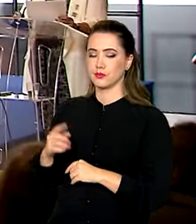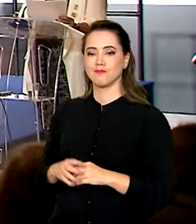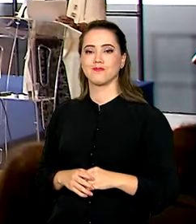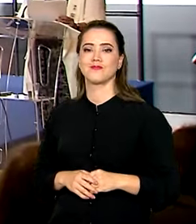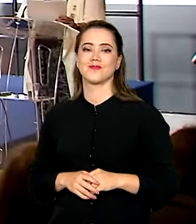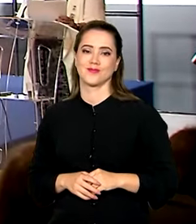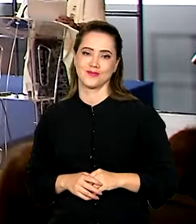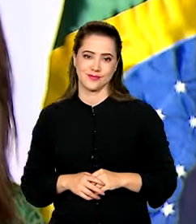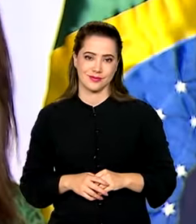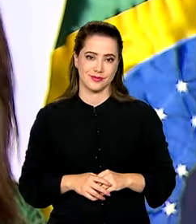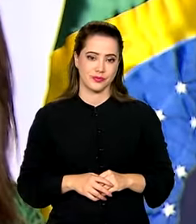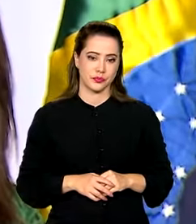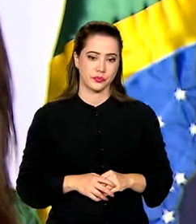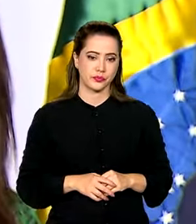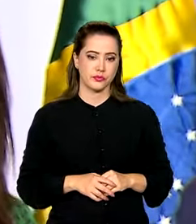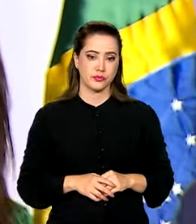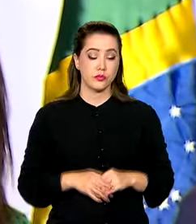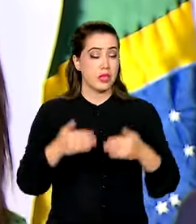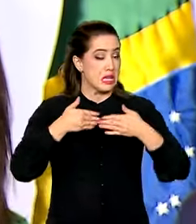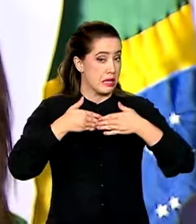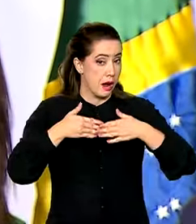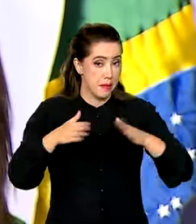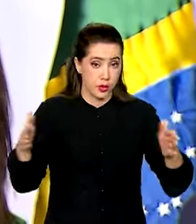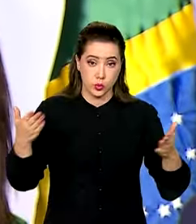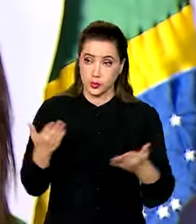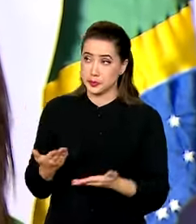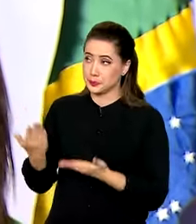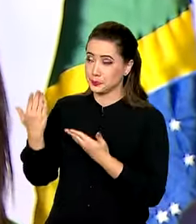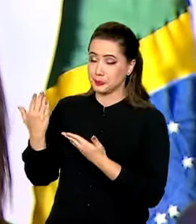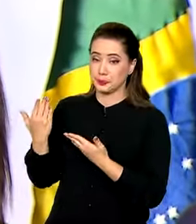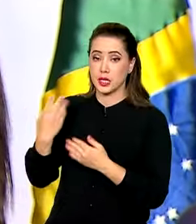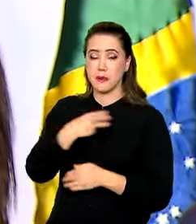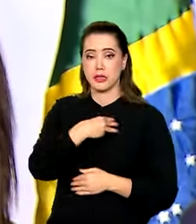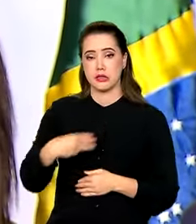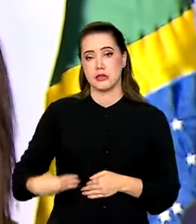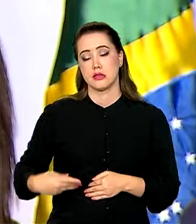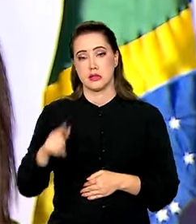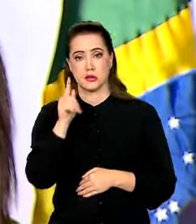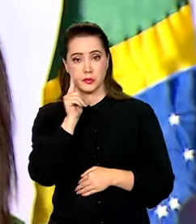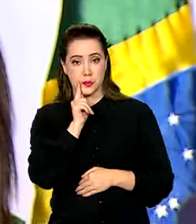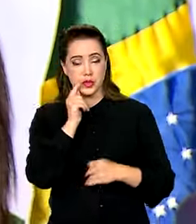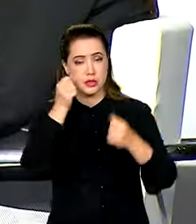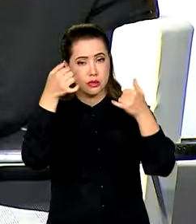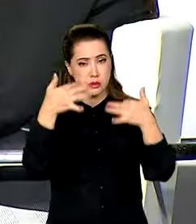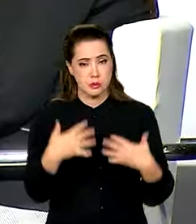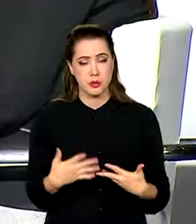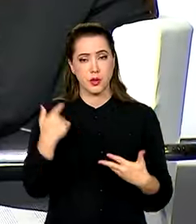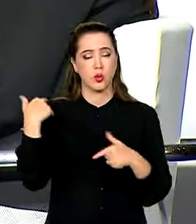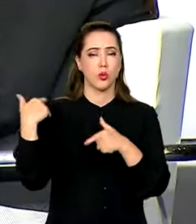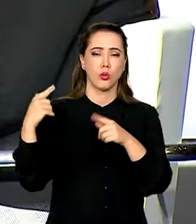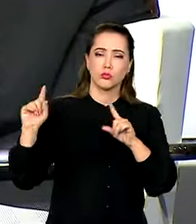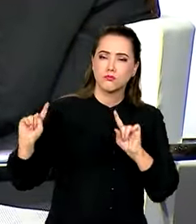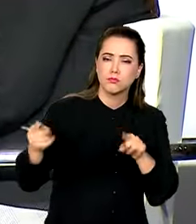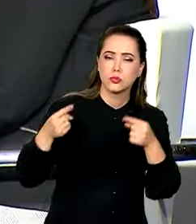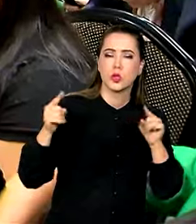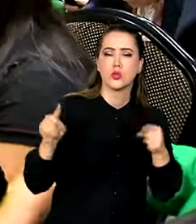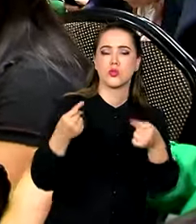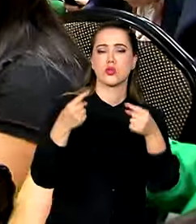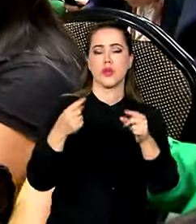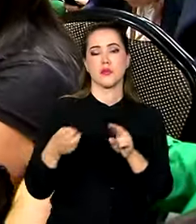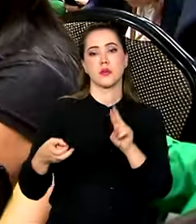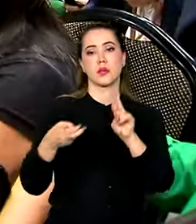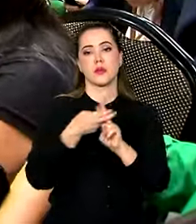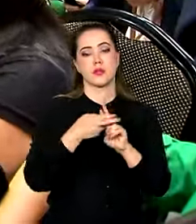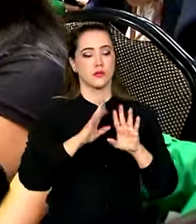faz o SUS acontecer. Na abertura, a ministra da Saúde falou dos desafios para que o Sistema Único